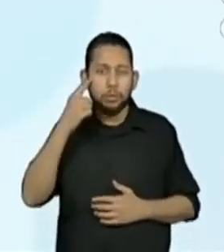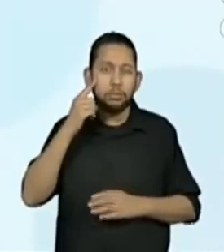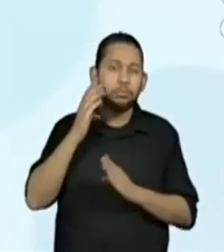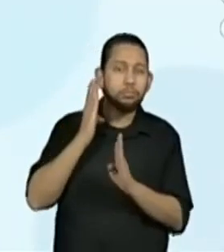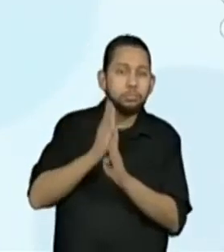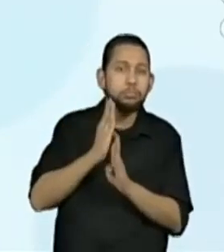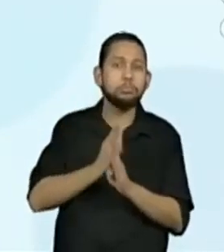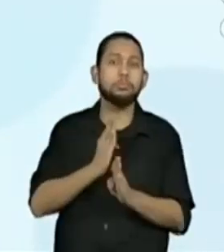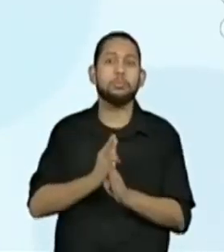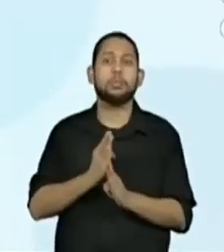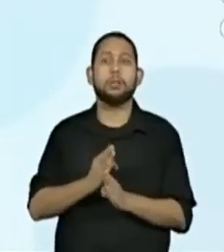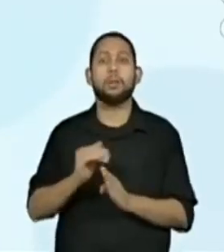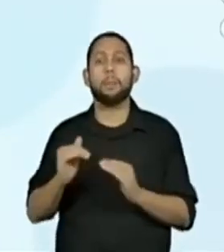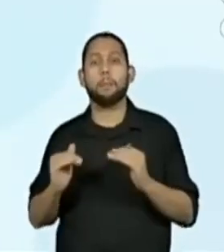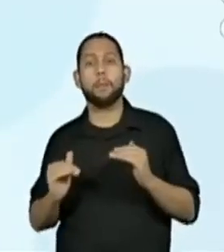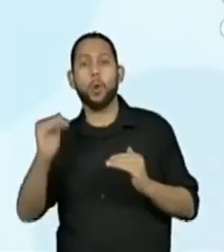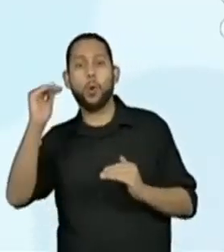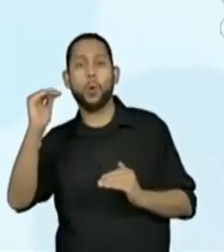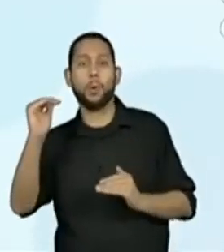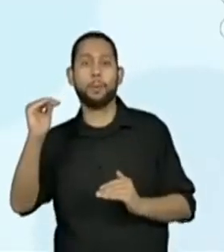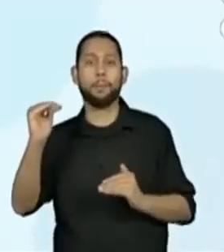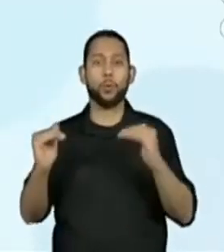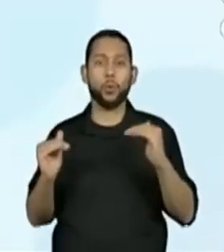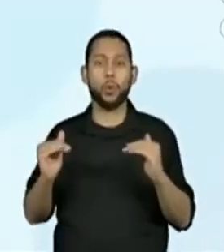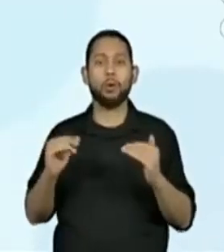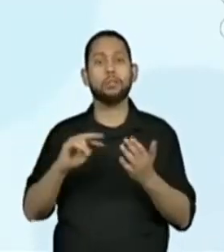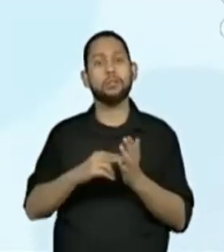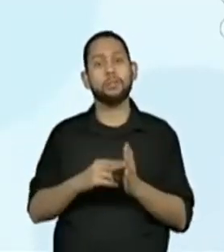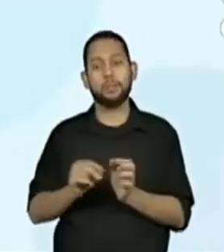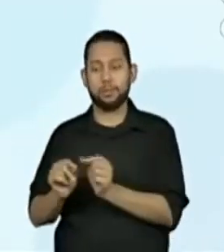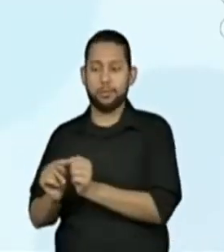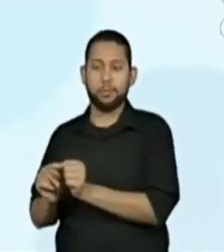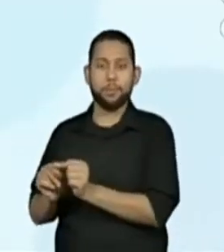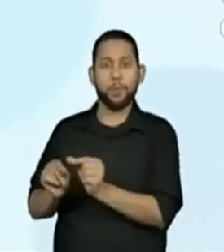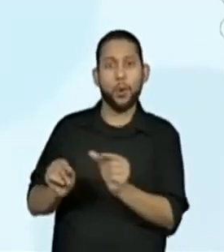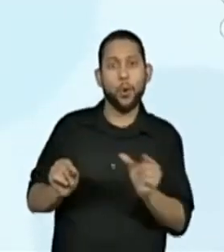do que é maior e do que é menor nessa situação.